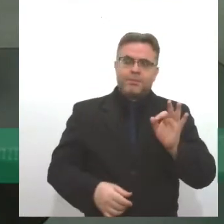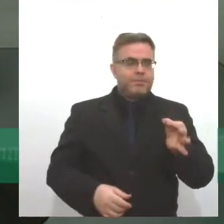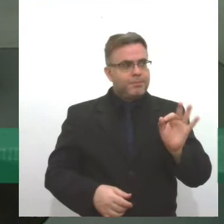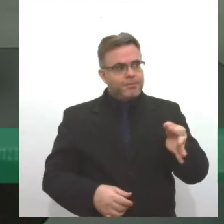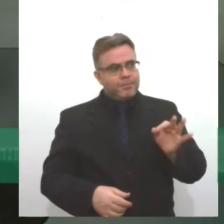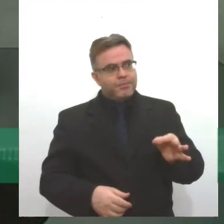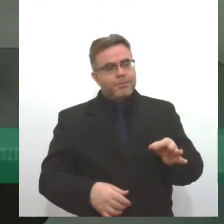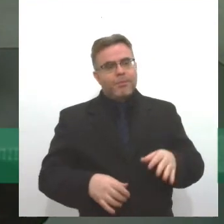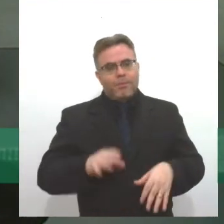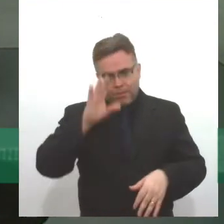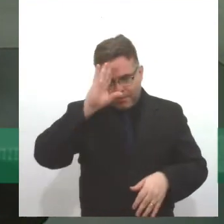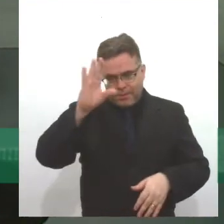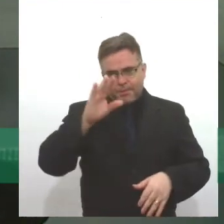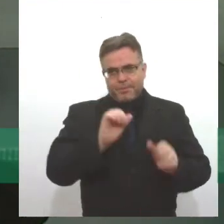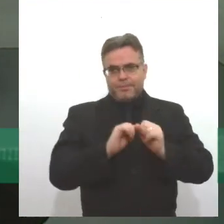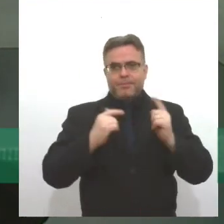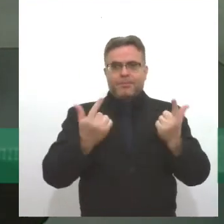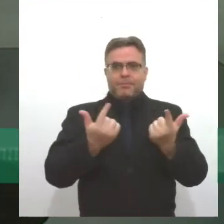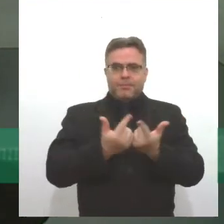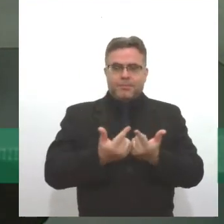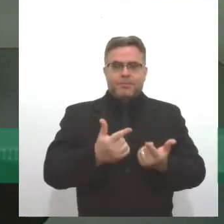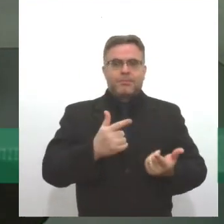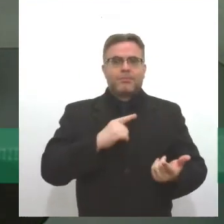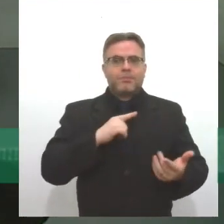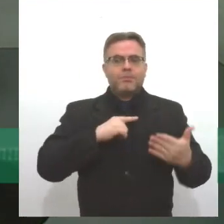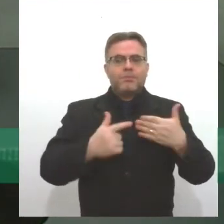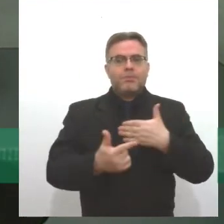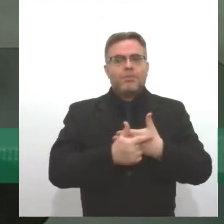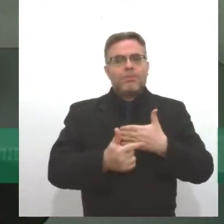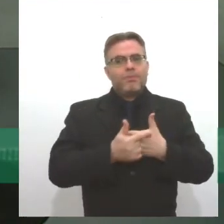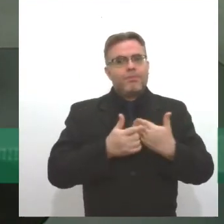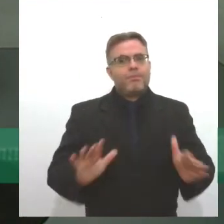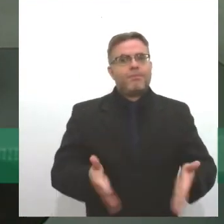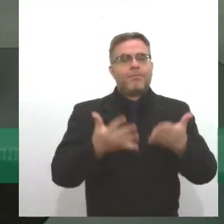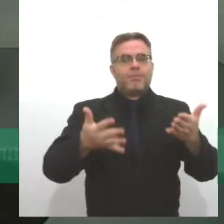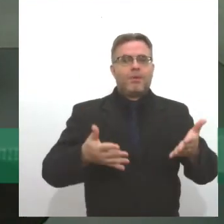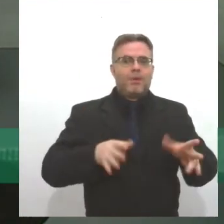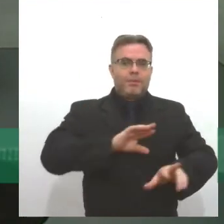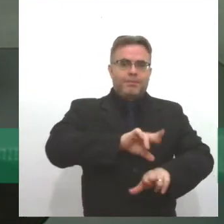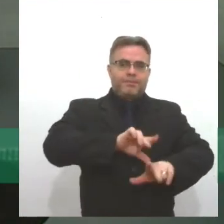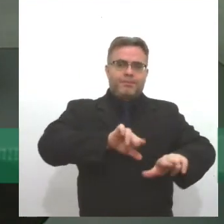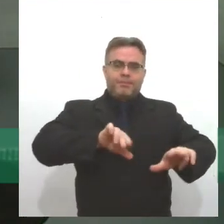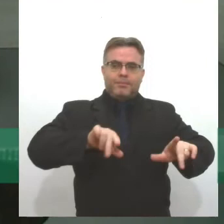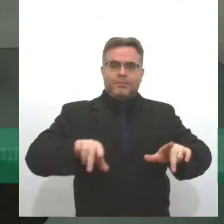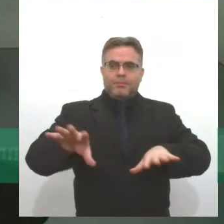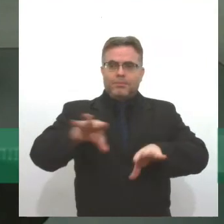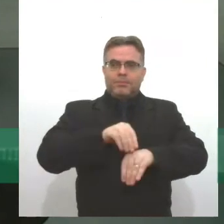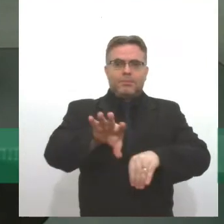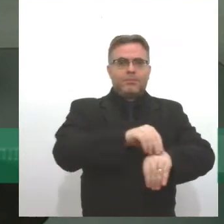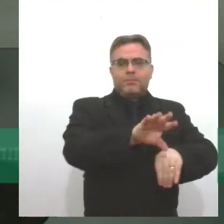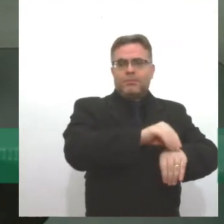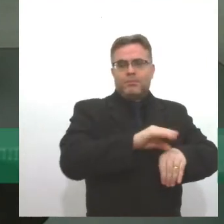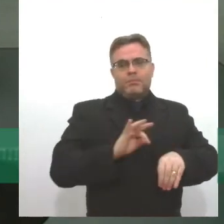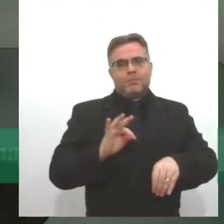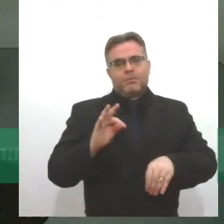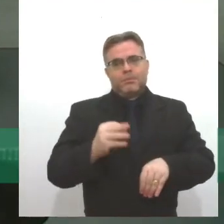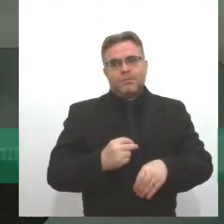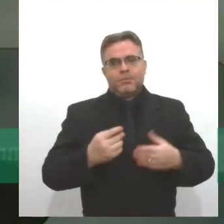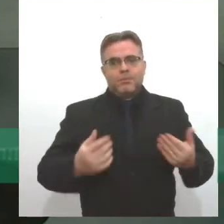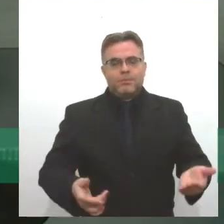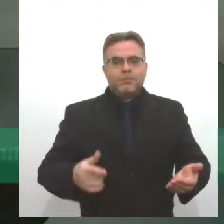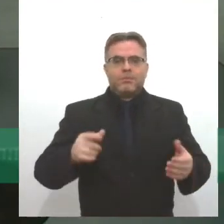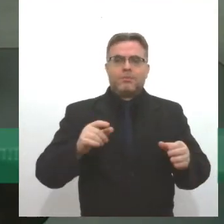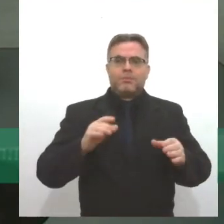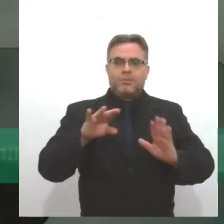fundamental, o poder legislativo, ele tem a função exatamente de dar pluralidade às vozes que são ouvidas. Eu acho que um programa dessa